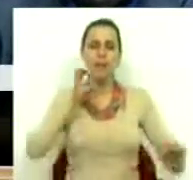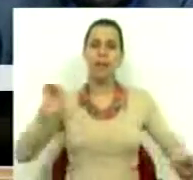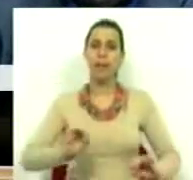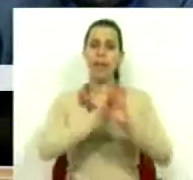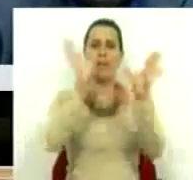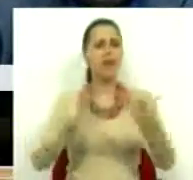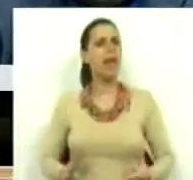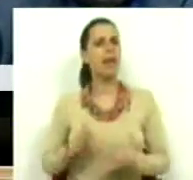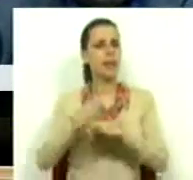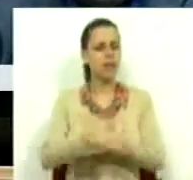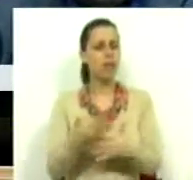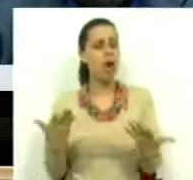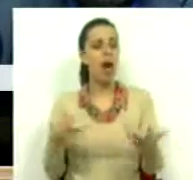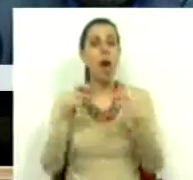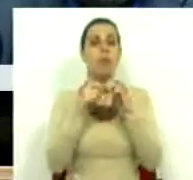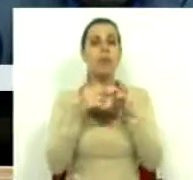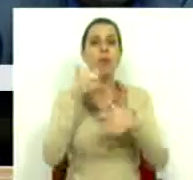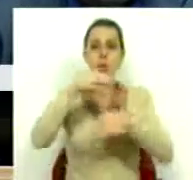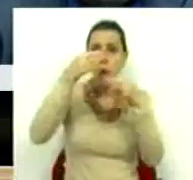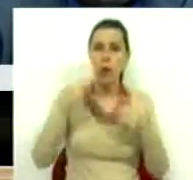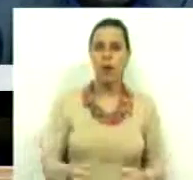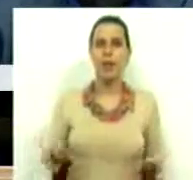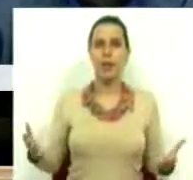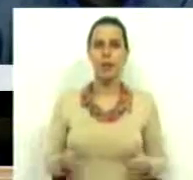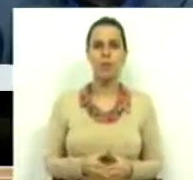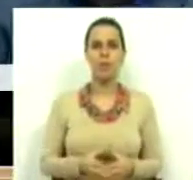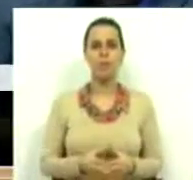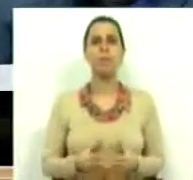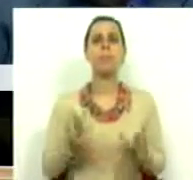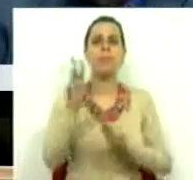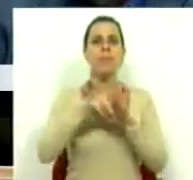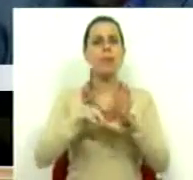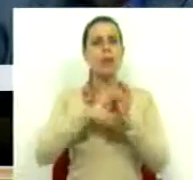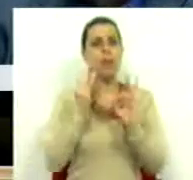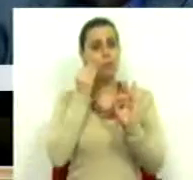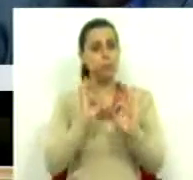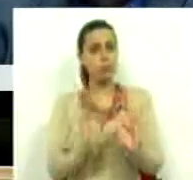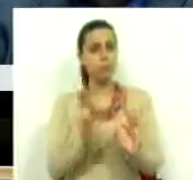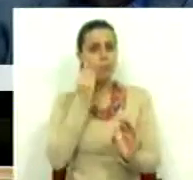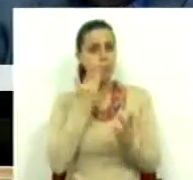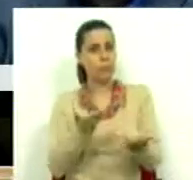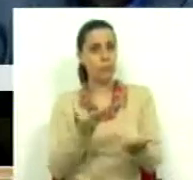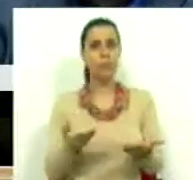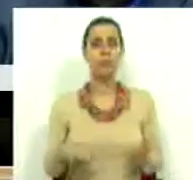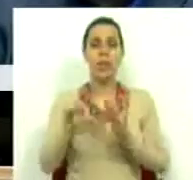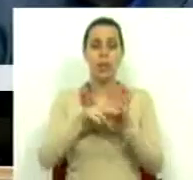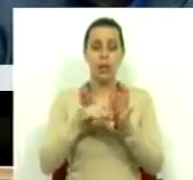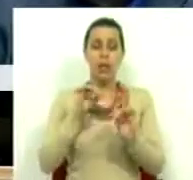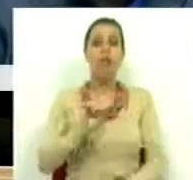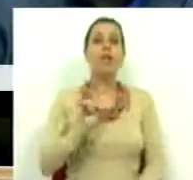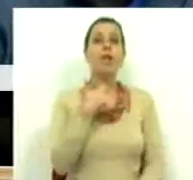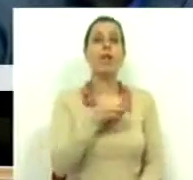claros de intervenção perante os problemas concretos. Agora, o relatório em si, sendo de